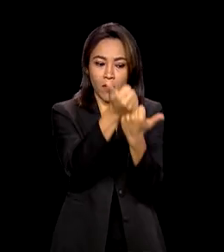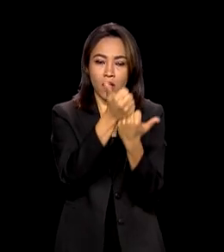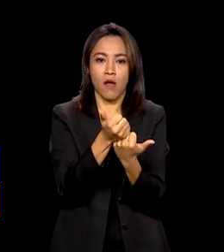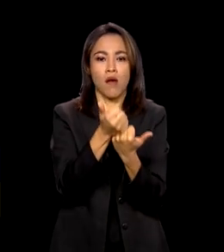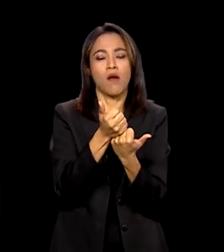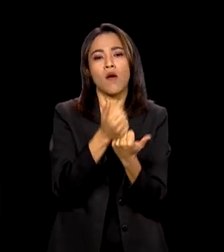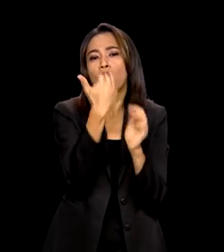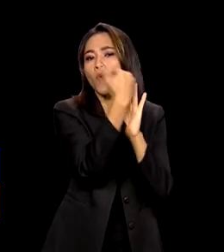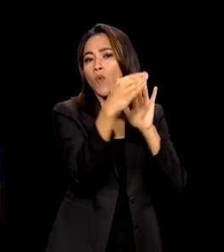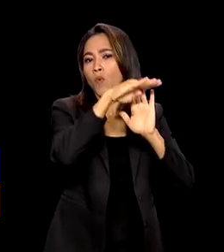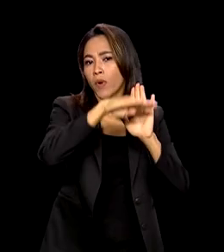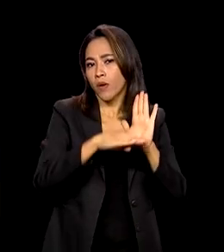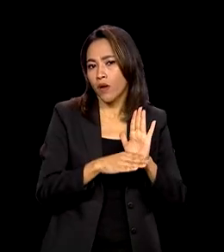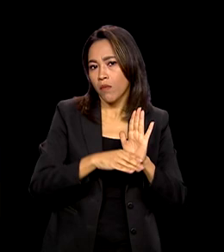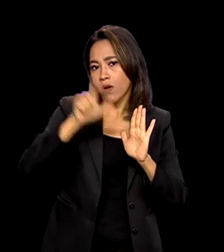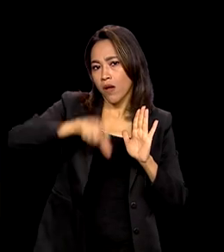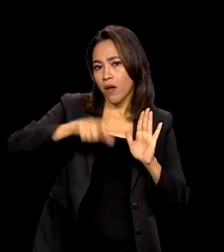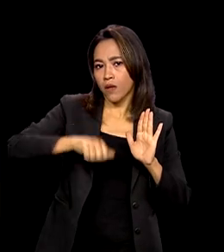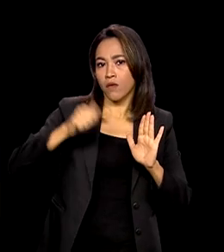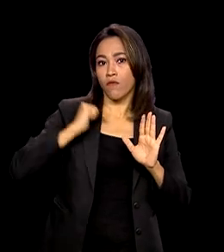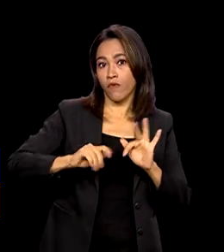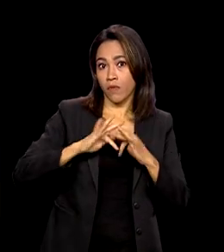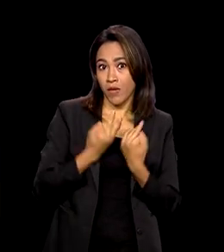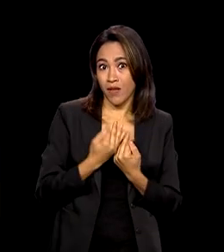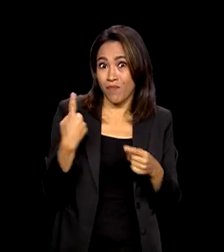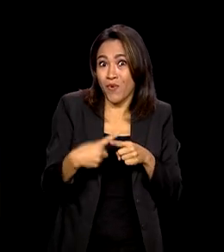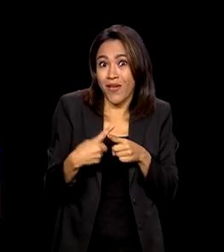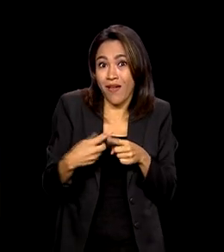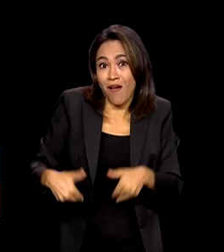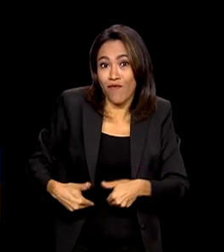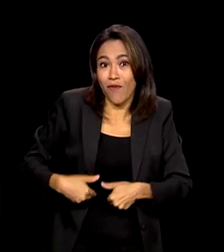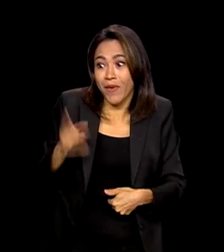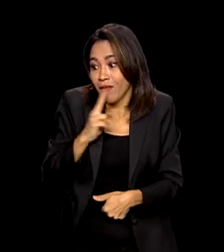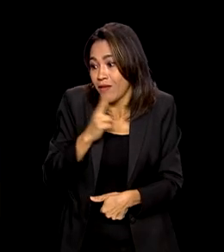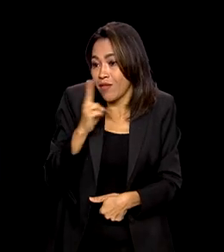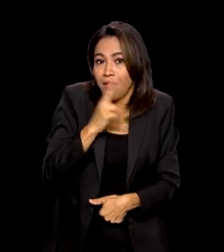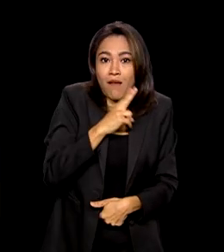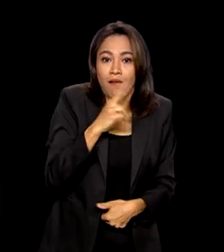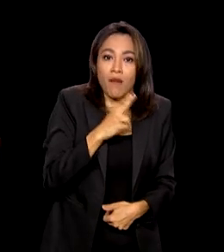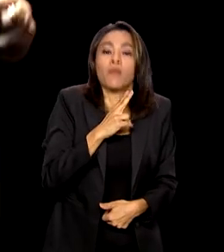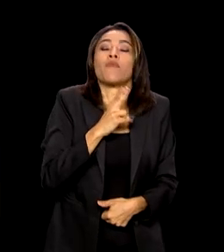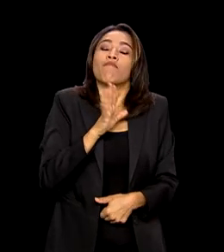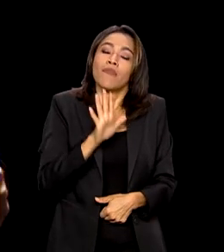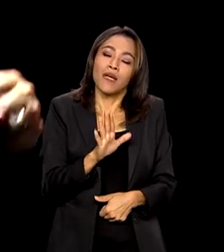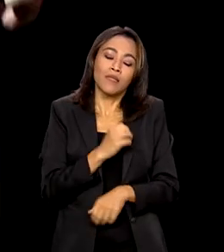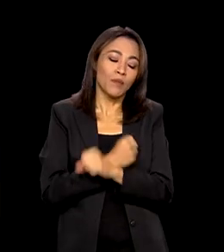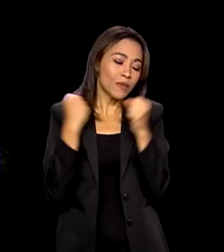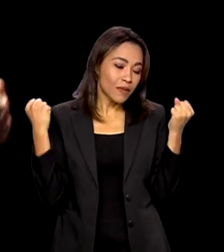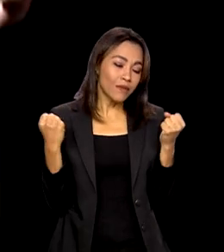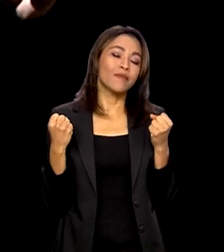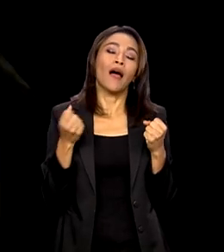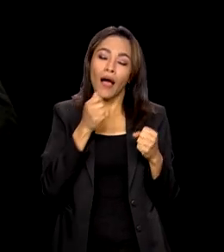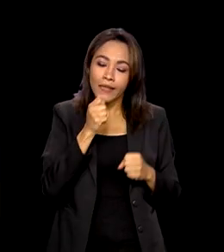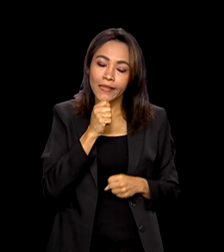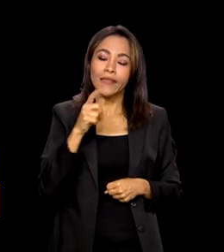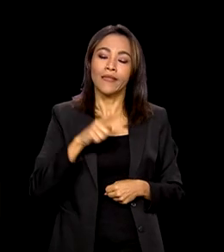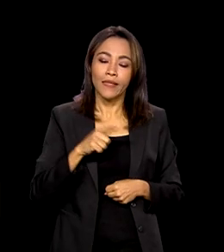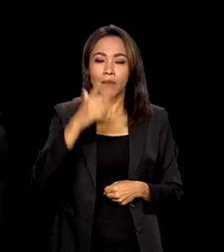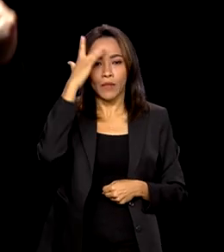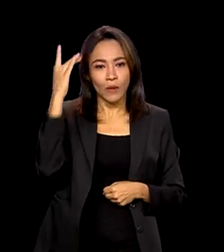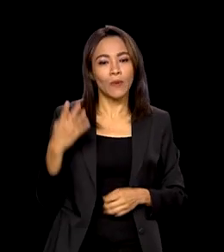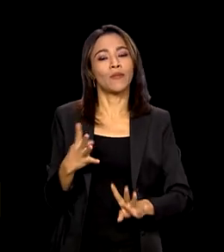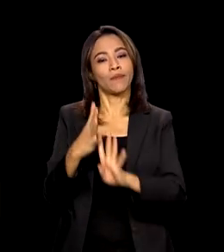Família. É necessário porque a fome tem pressa. Mas não é possível que ainda assim tenhamos gente na filha do